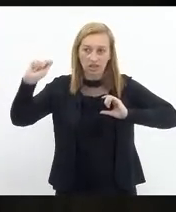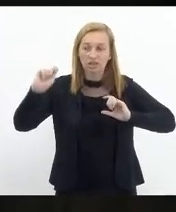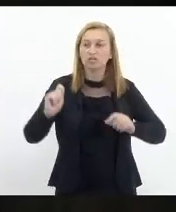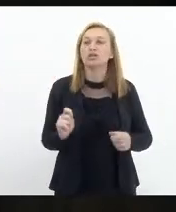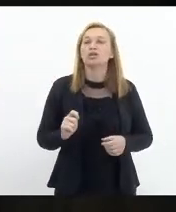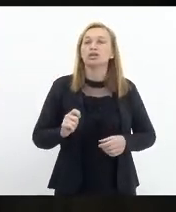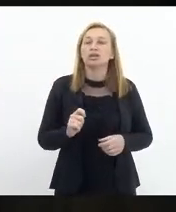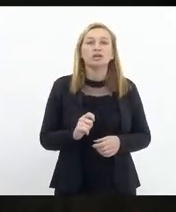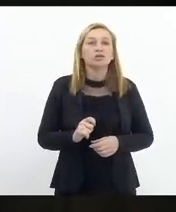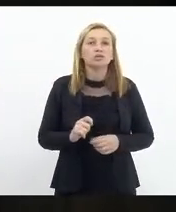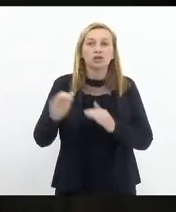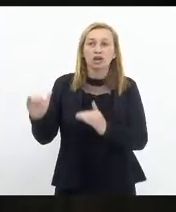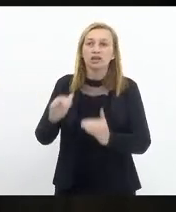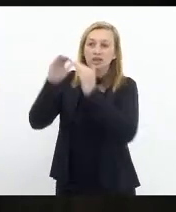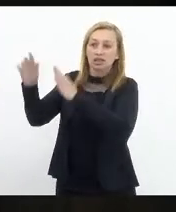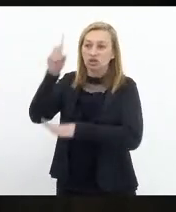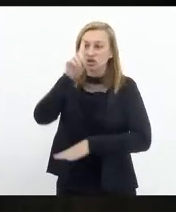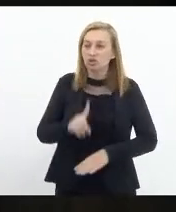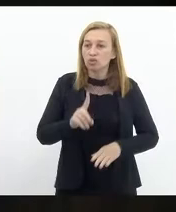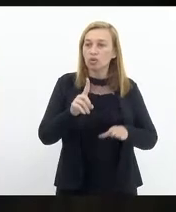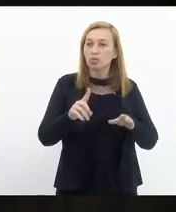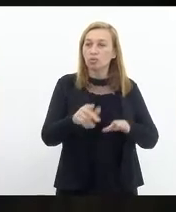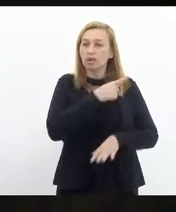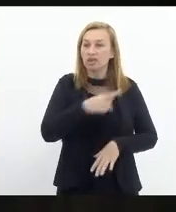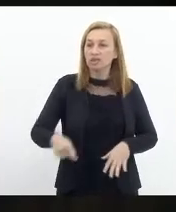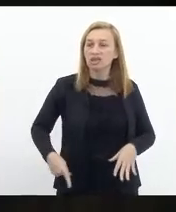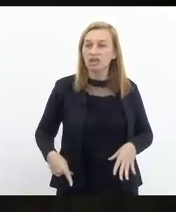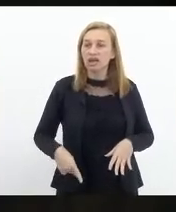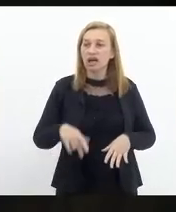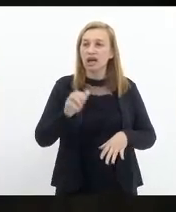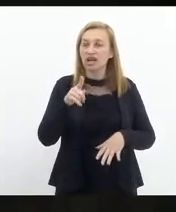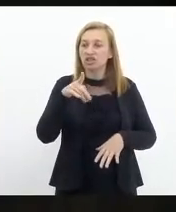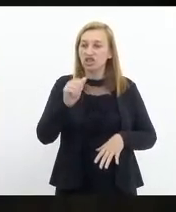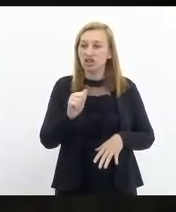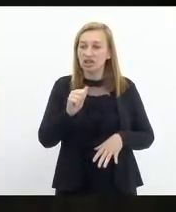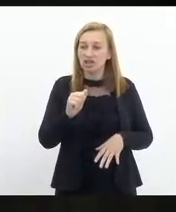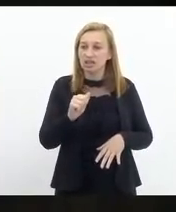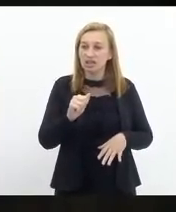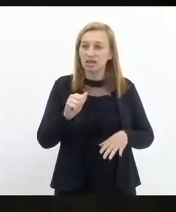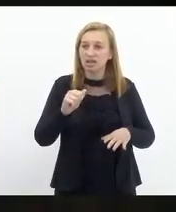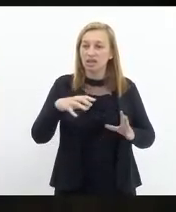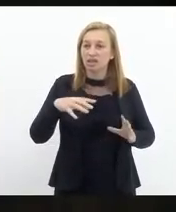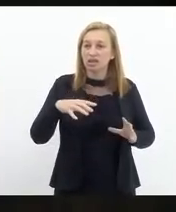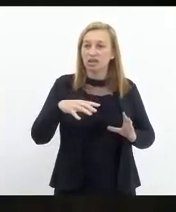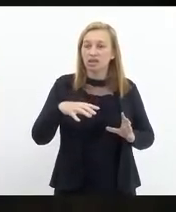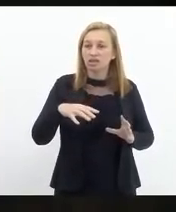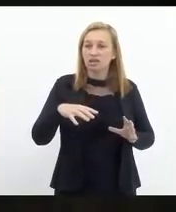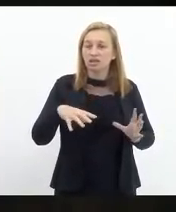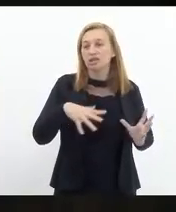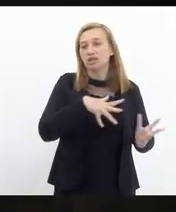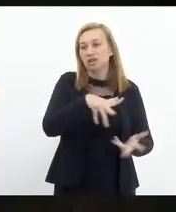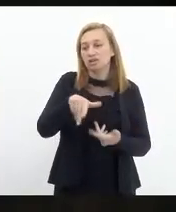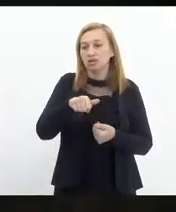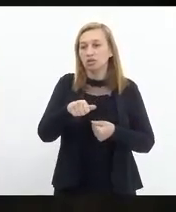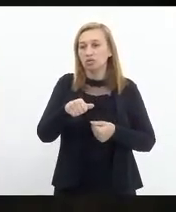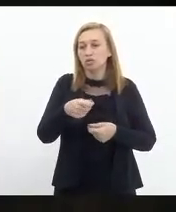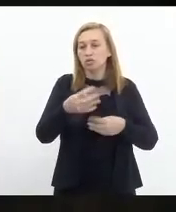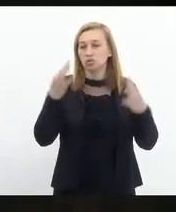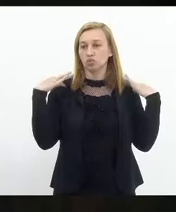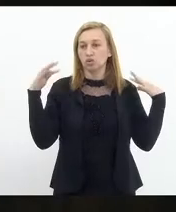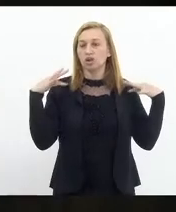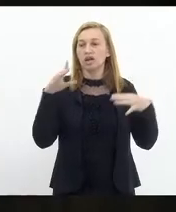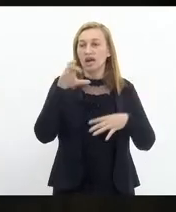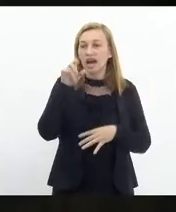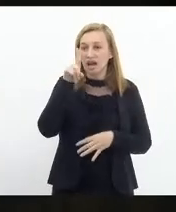diploma, ao senentíssimo diretor-presidente da Agência Brasileira de Promoção Internacional do Turismo, Embratur, senhor Carlos Alberto